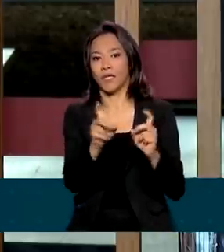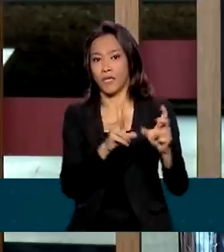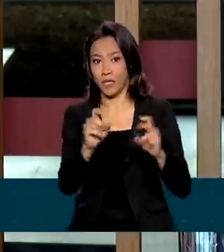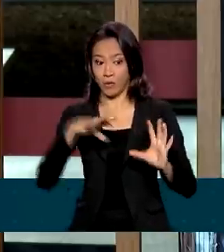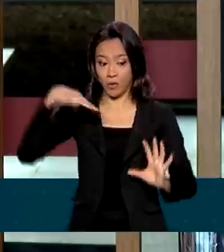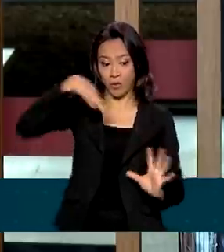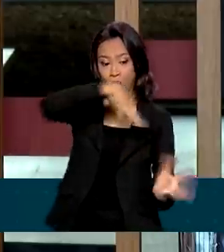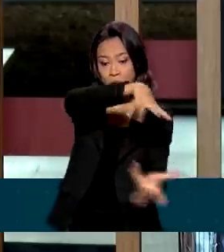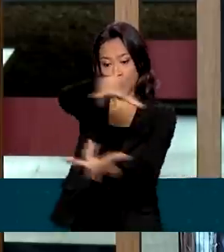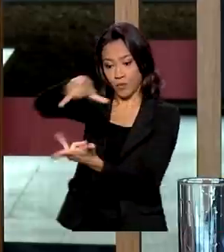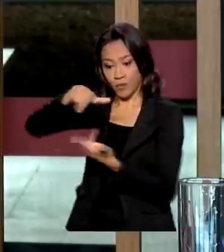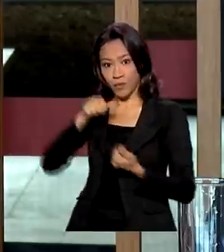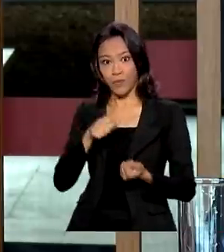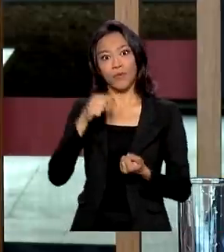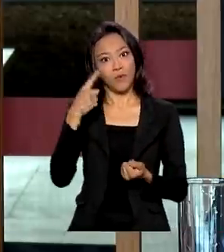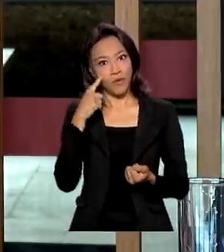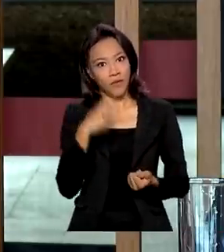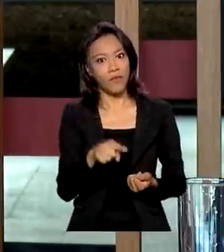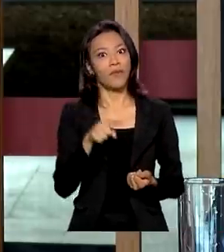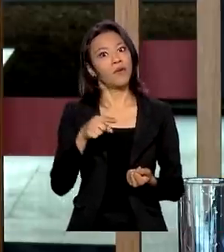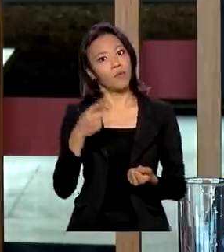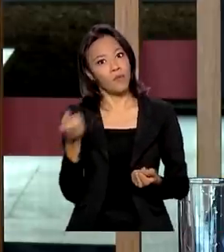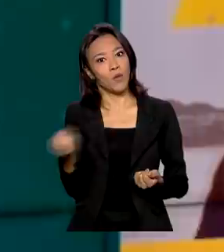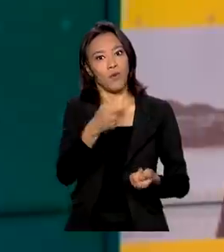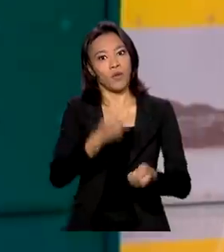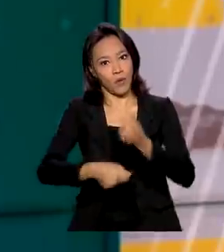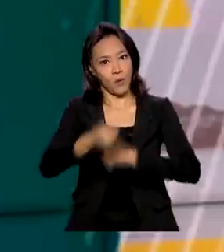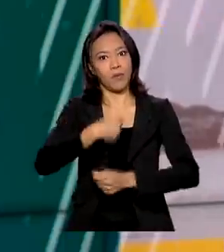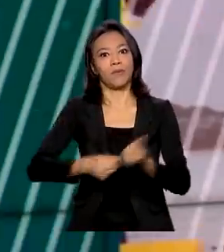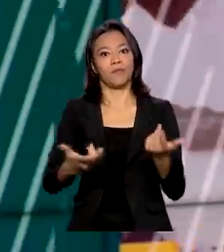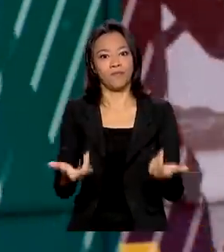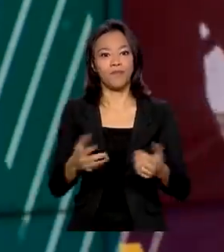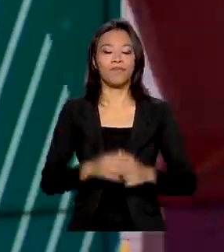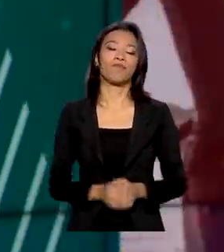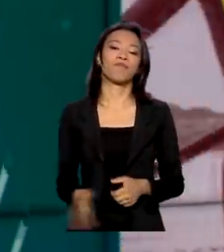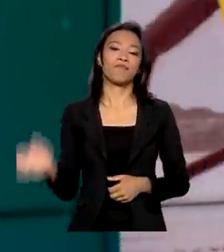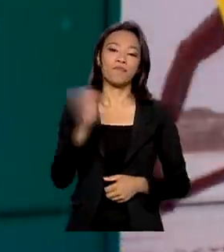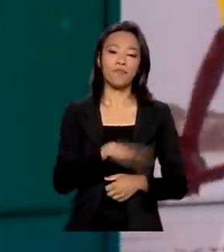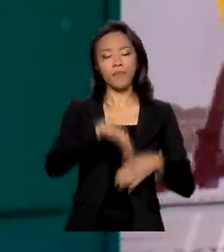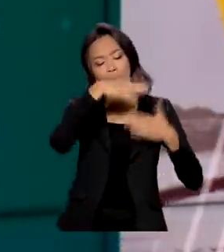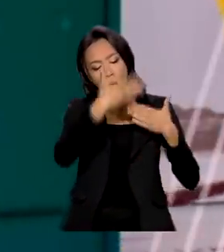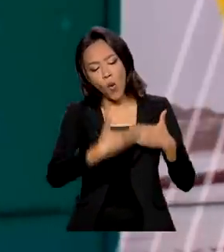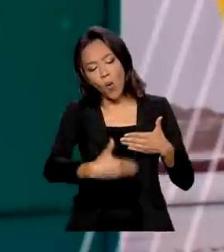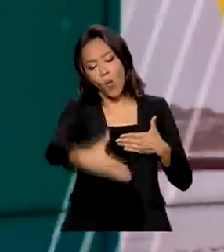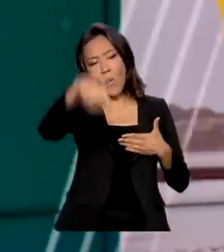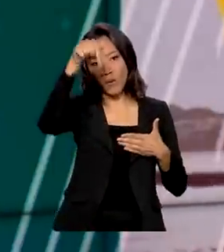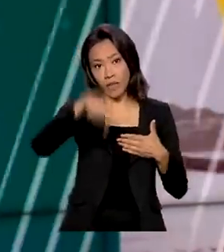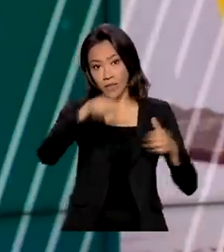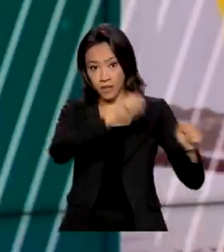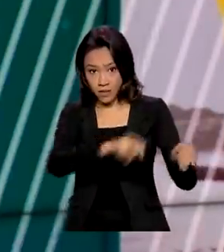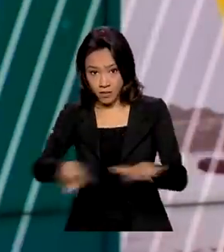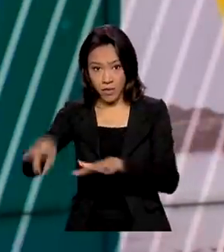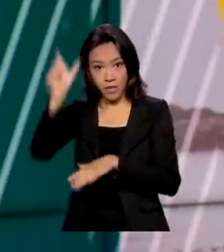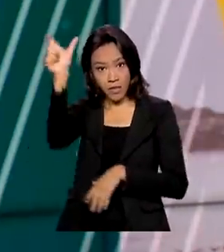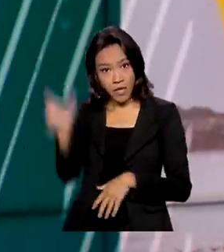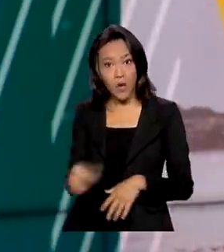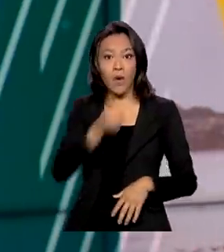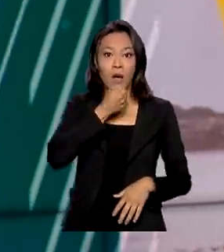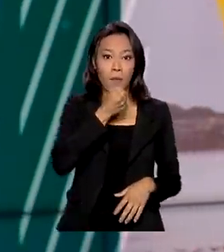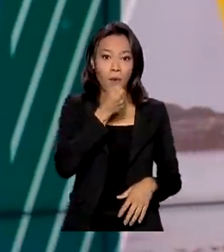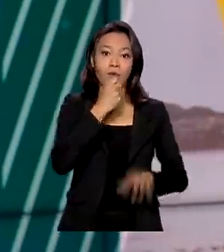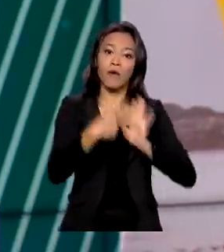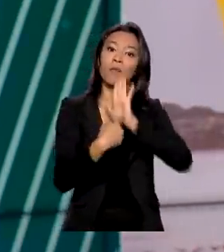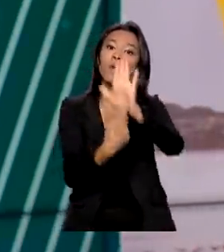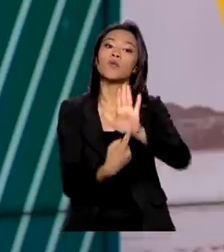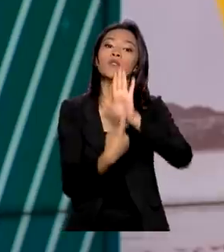vá para uma direção de uma nova economia verde, como todos desejam. Ao longo desta semana, o repórter Maurício de Almeida vai mostrar para a gente